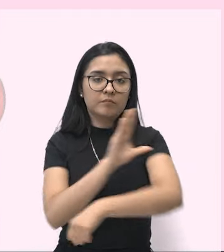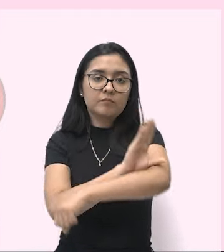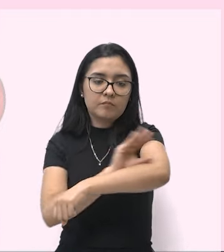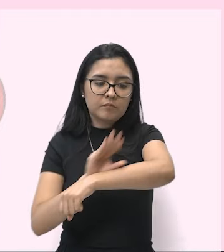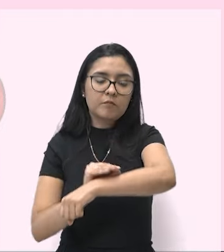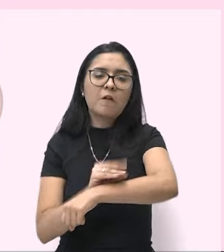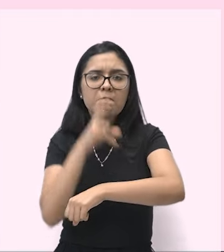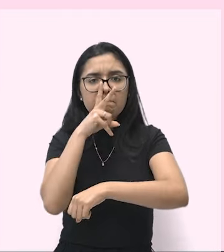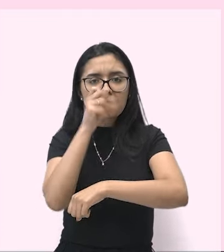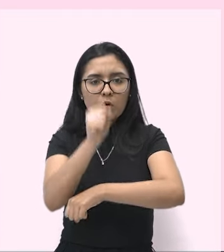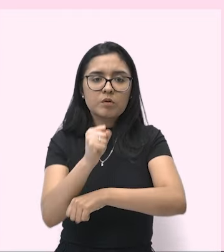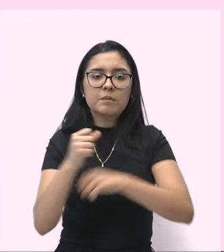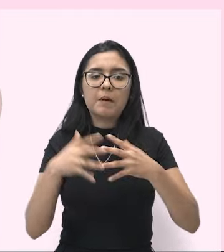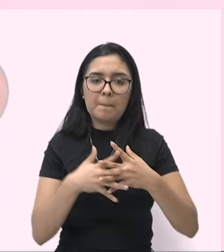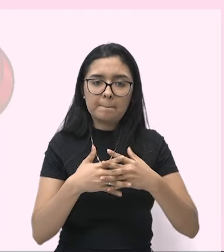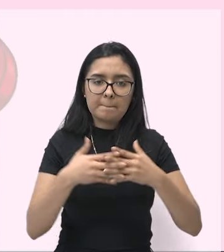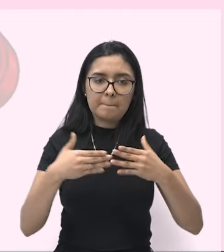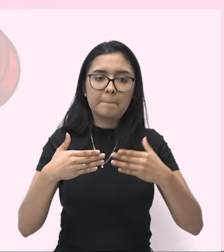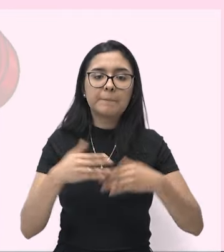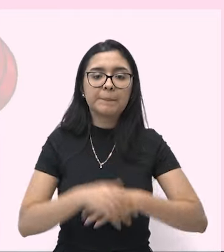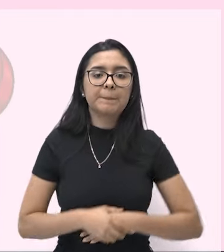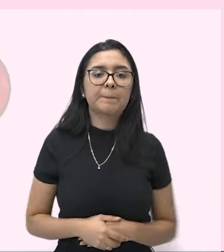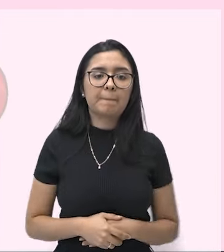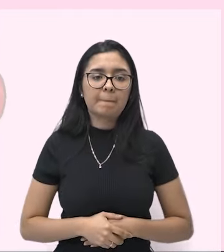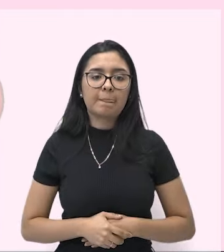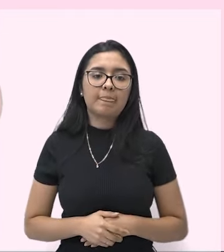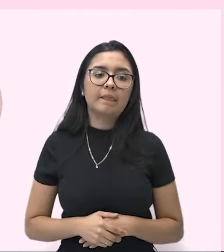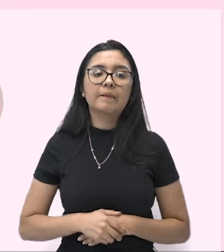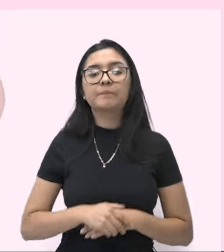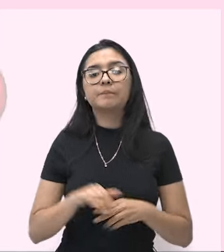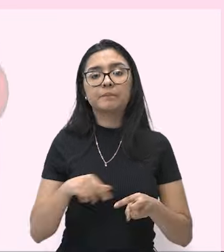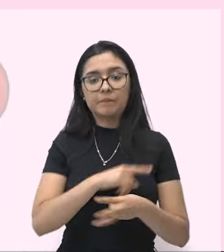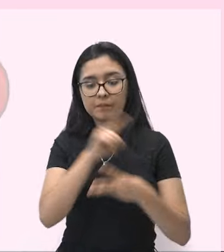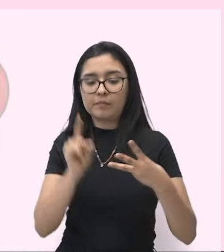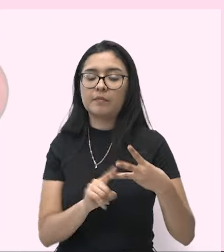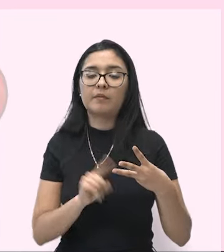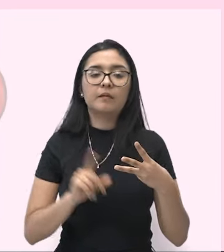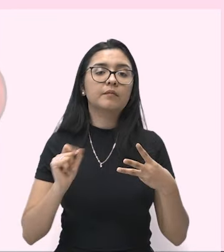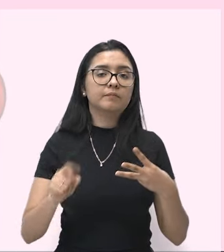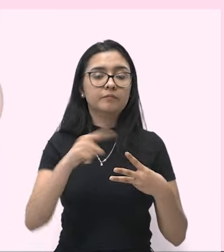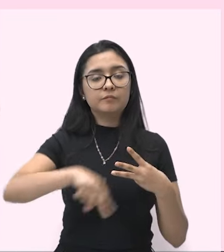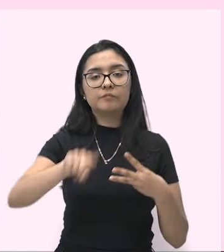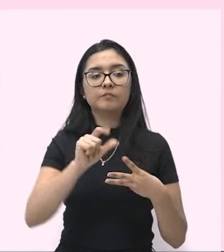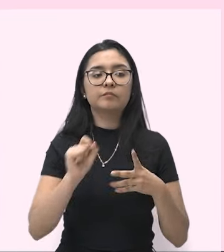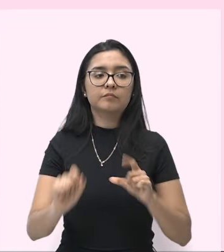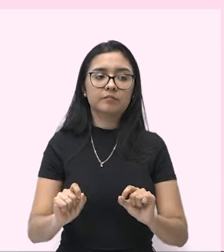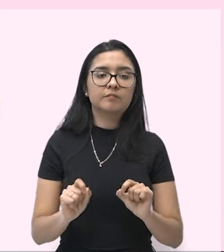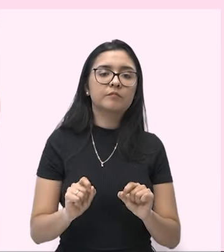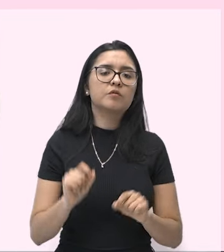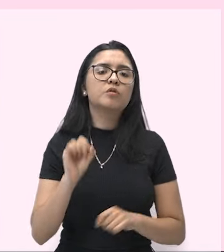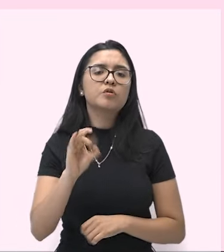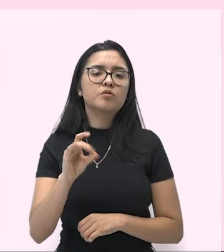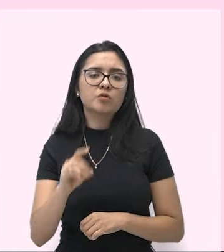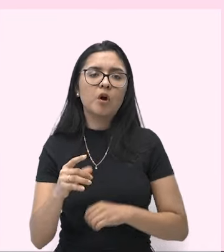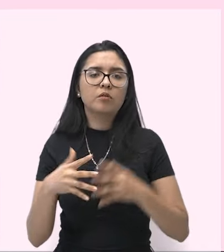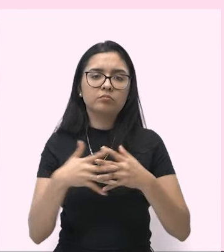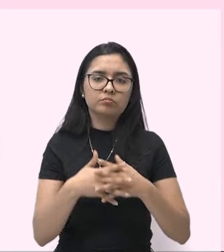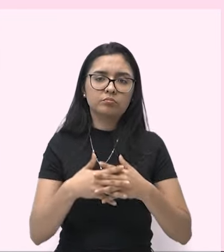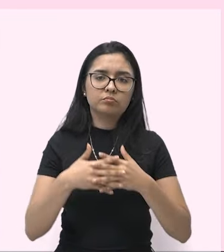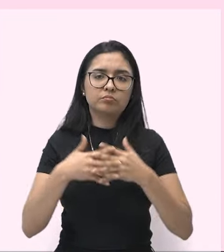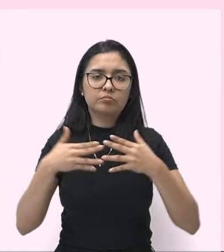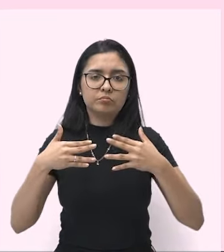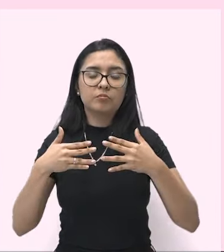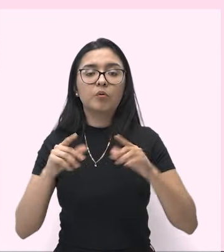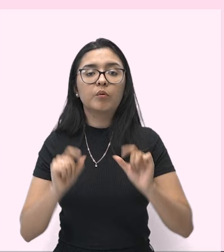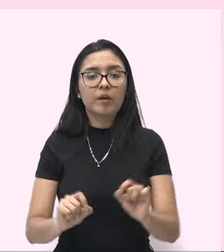para alongar o bíceps. A isométrica, você só tensiona o músculo, né?